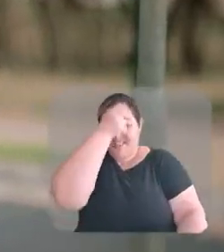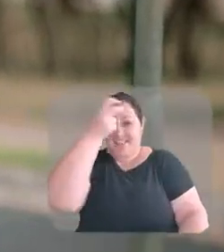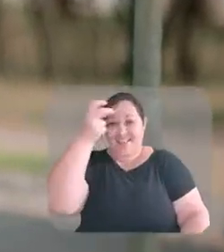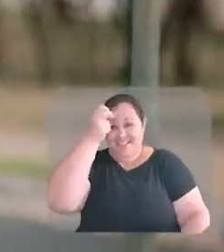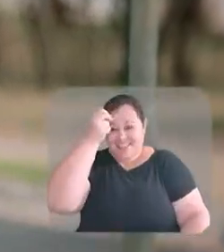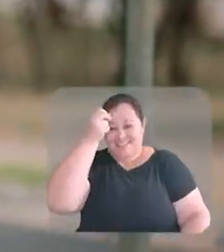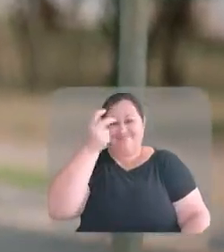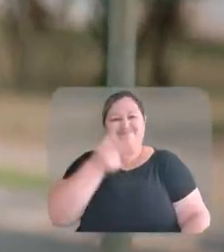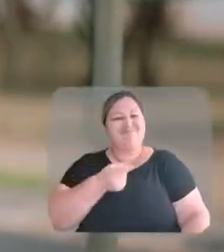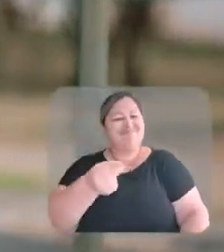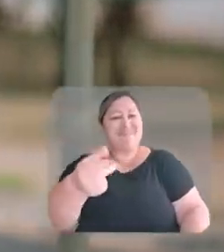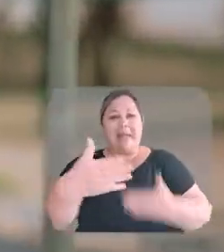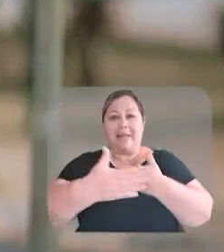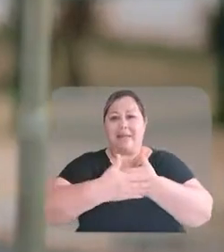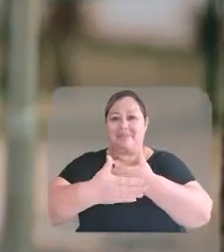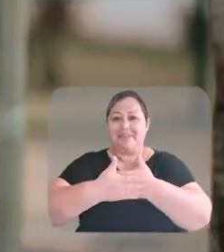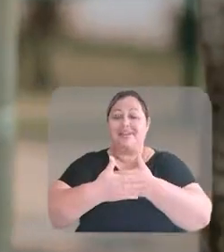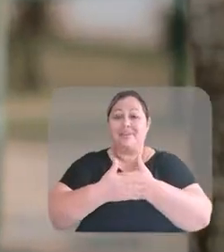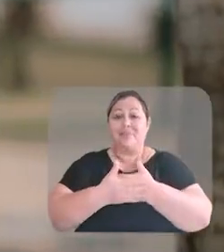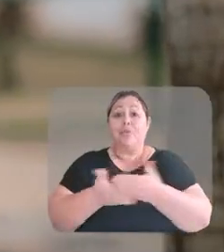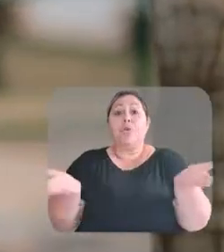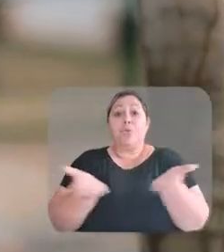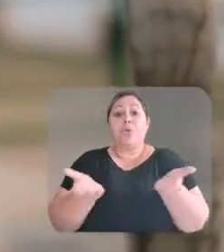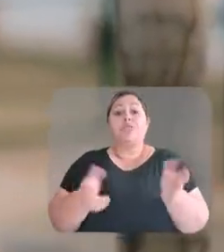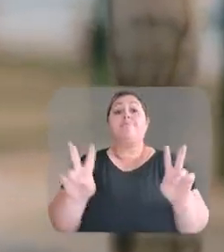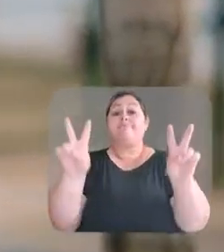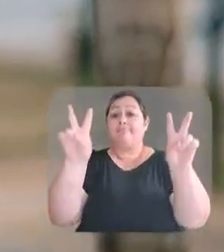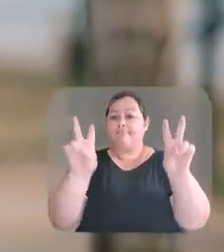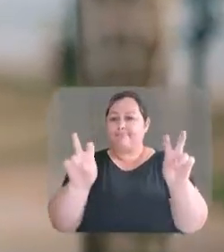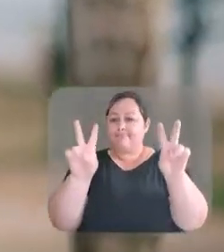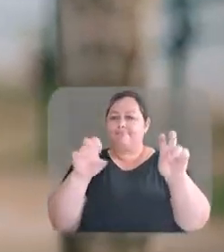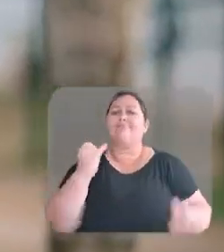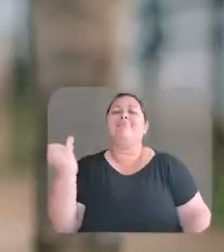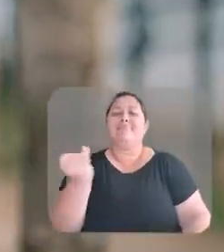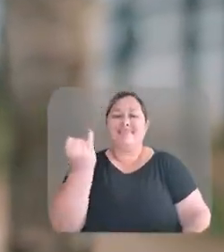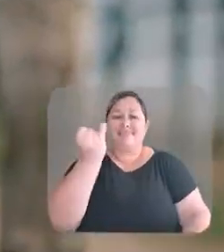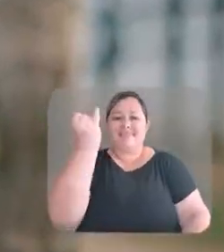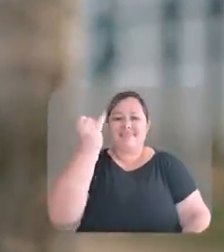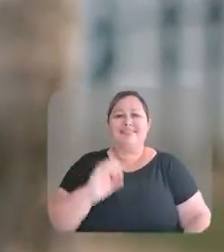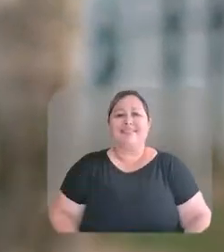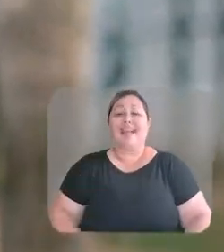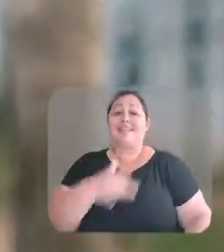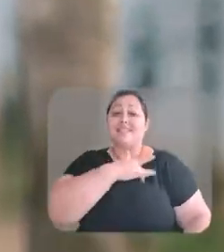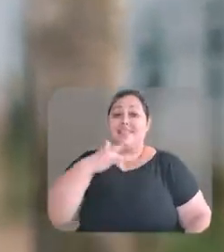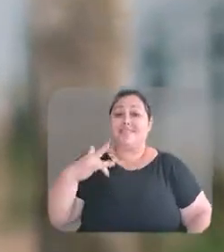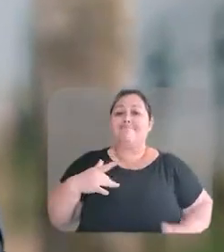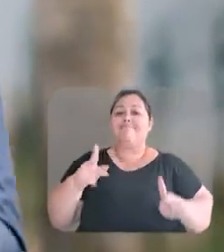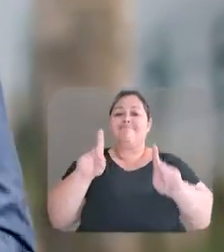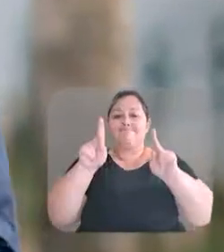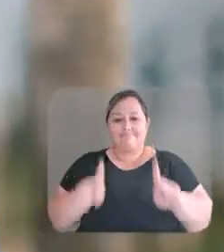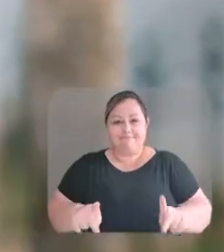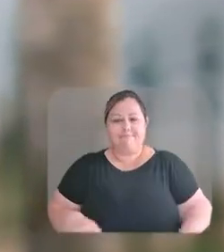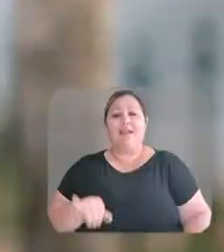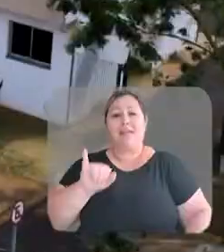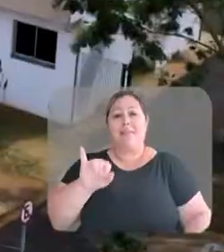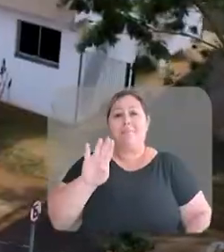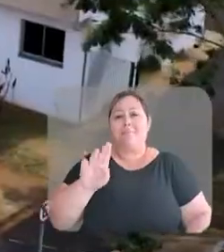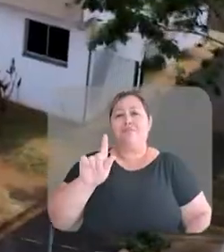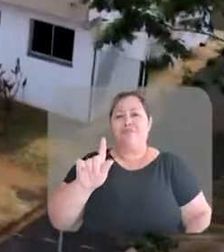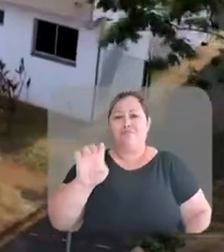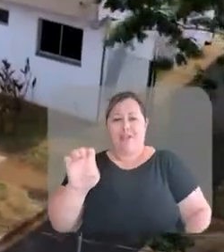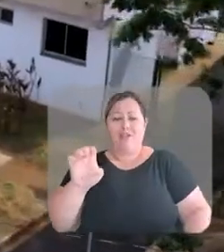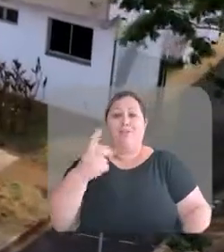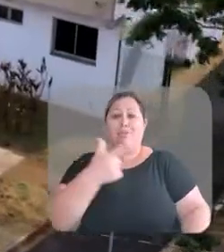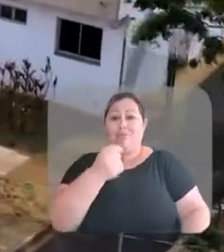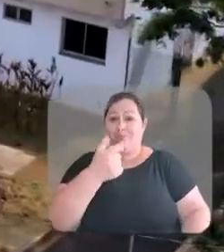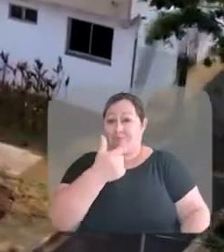Aurélio 30 Prefeito chegou para ficar em Ribeirão. E hoje nós vamos falar sobre um assunto muito importante, saúde pública. O